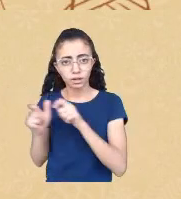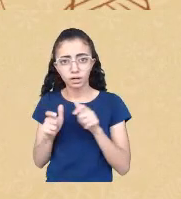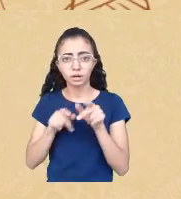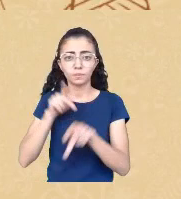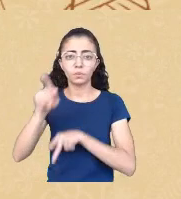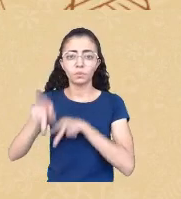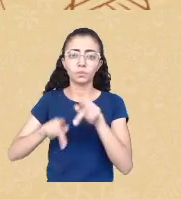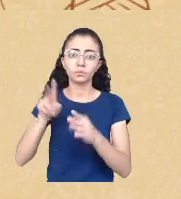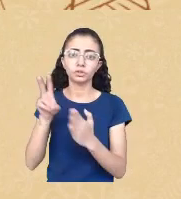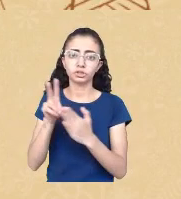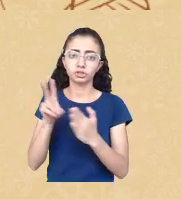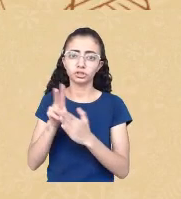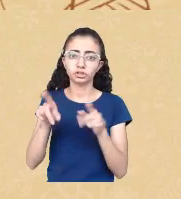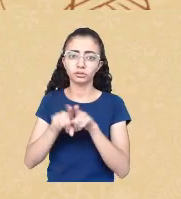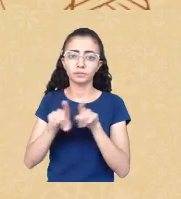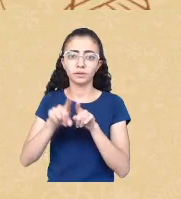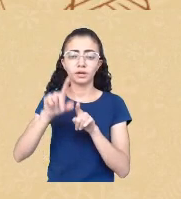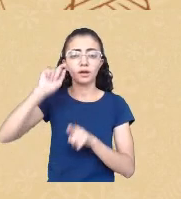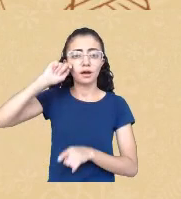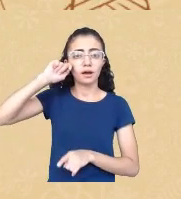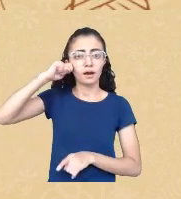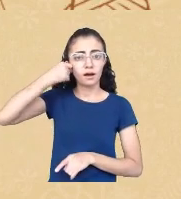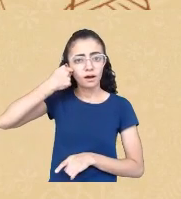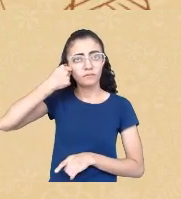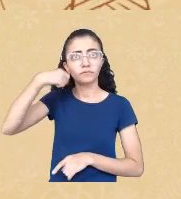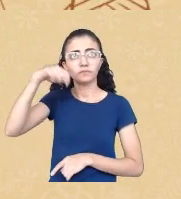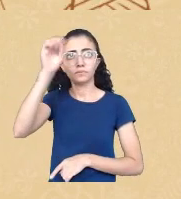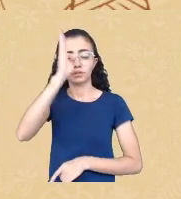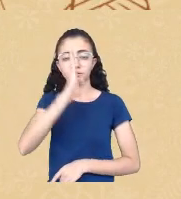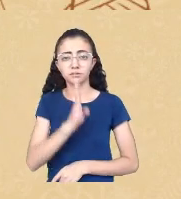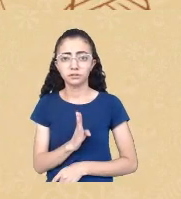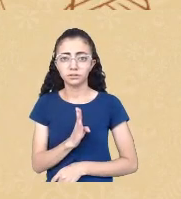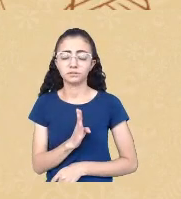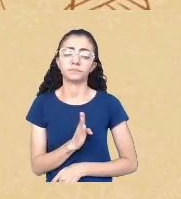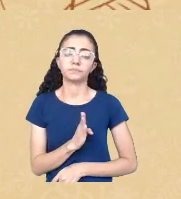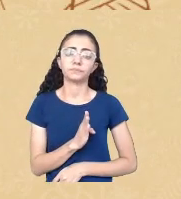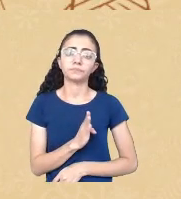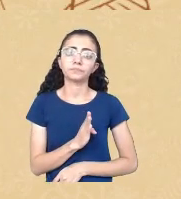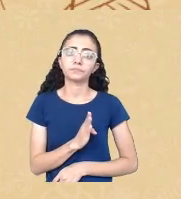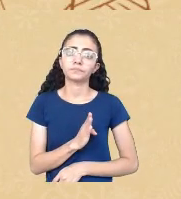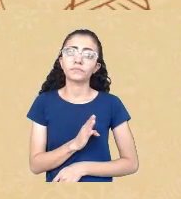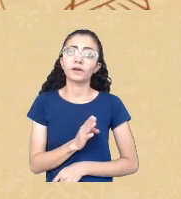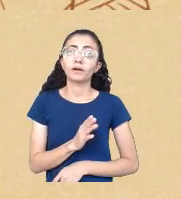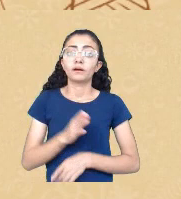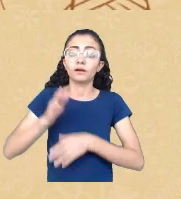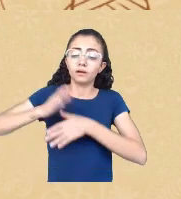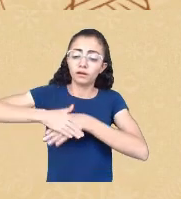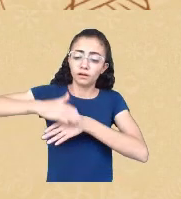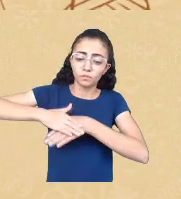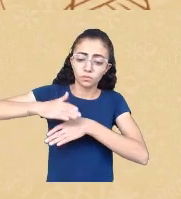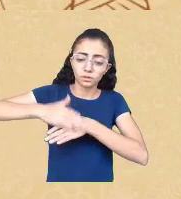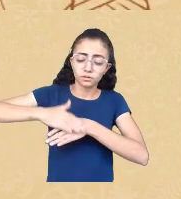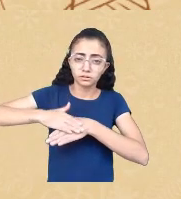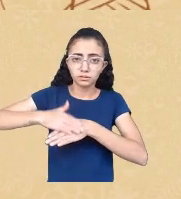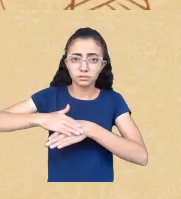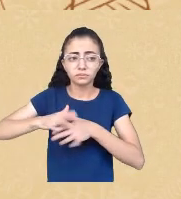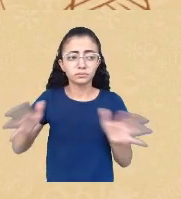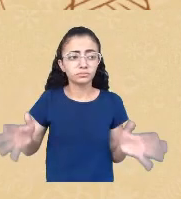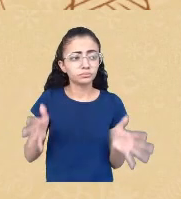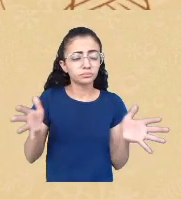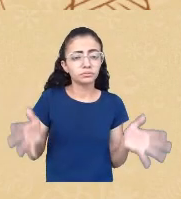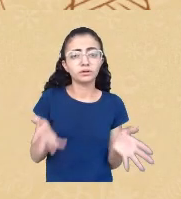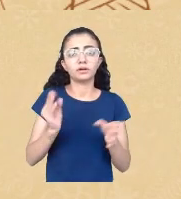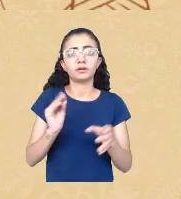afro-brasileira é já um ato de insurgência dentro dos nossos